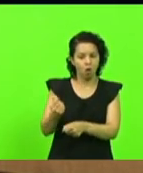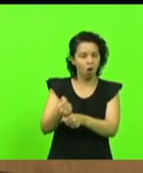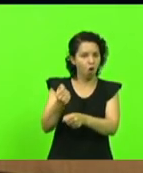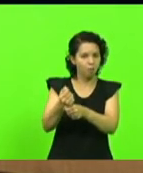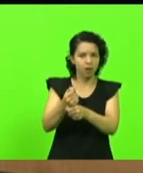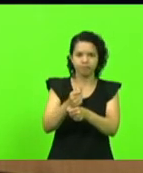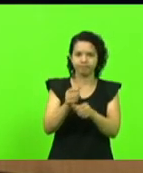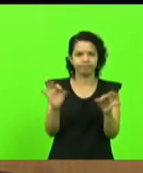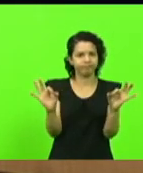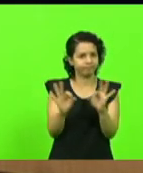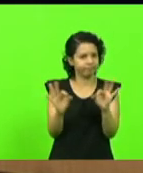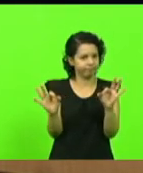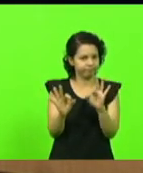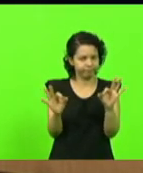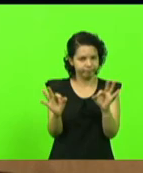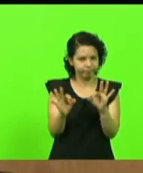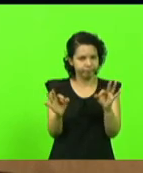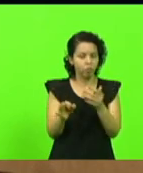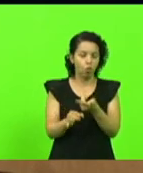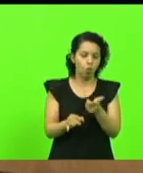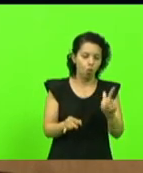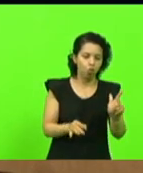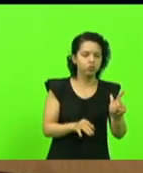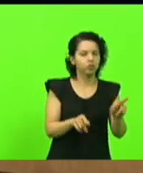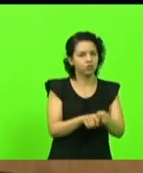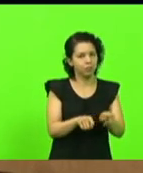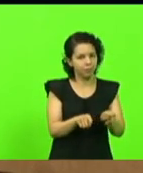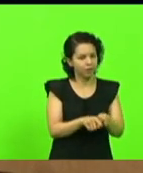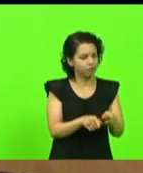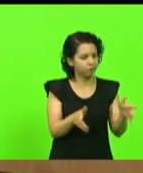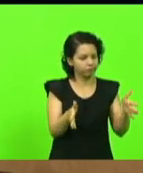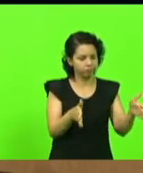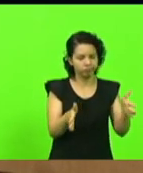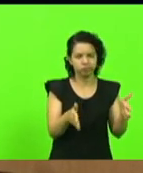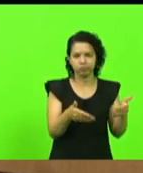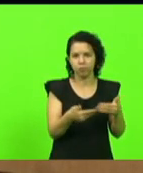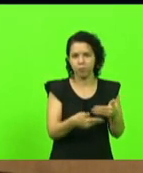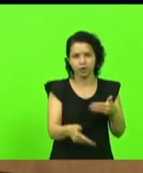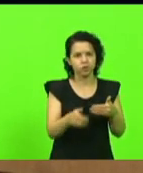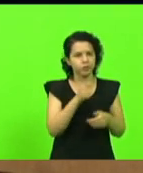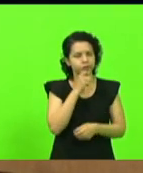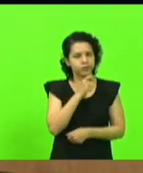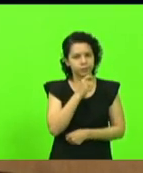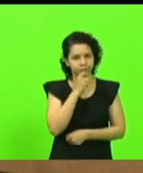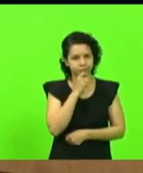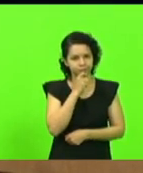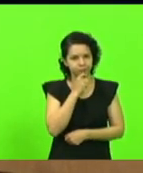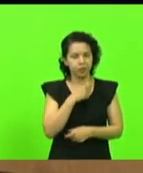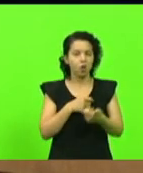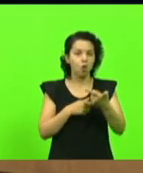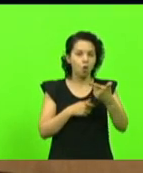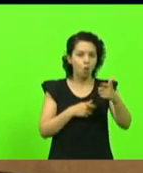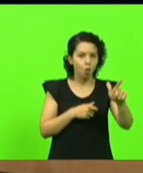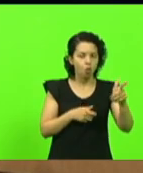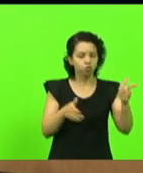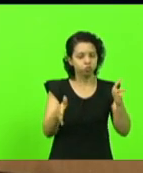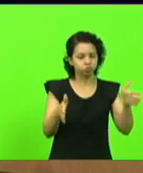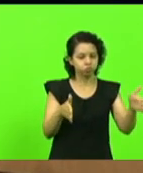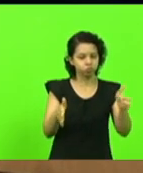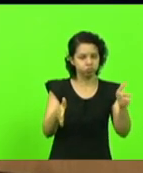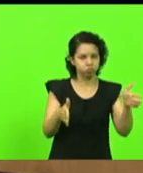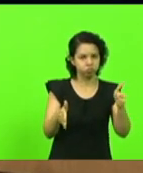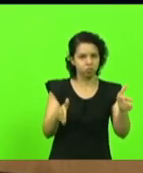licitação está anunciada e não começou citou o trecho Jaborá Catanduvas lamentável